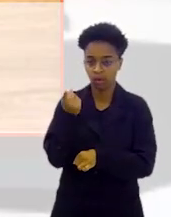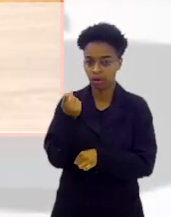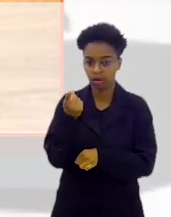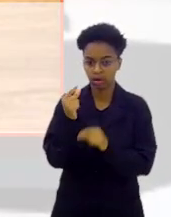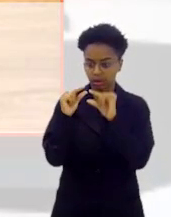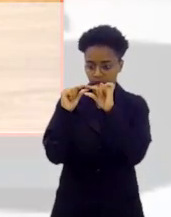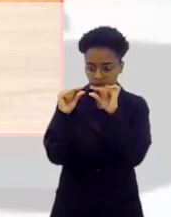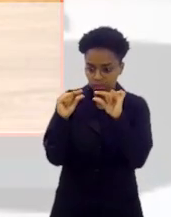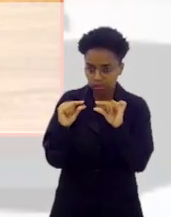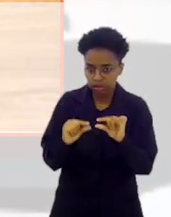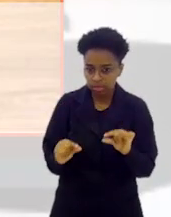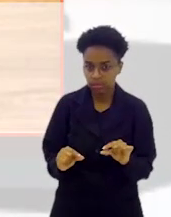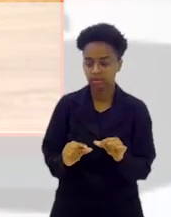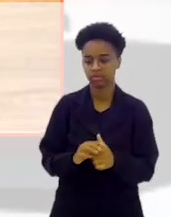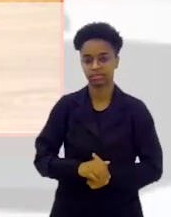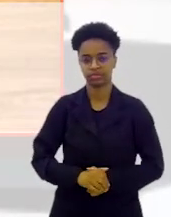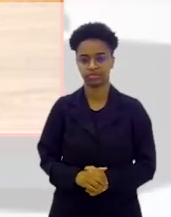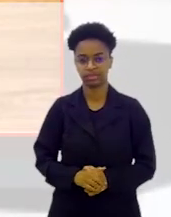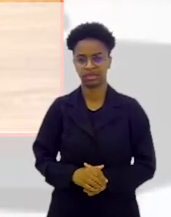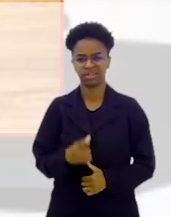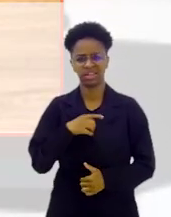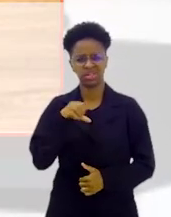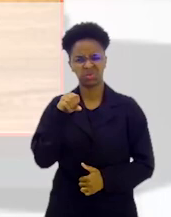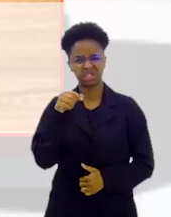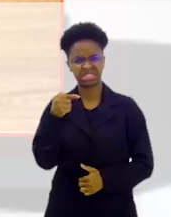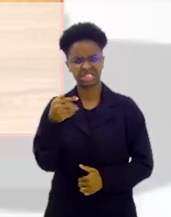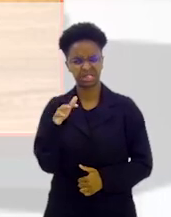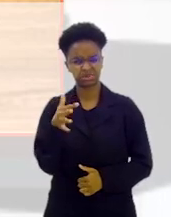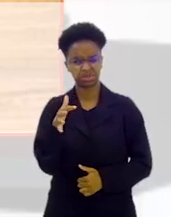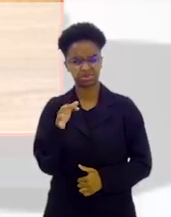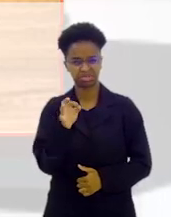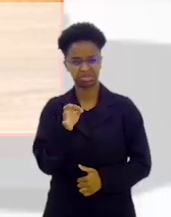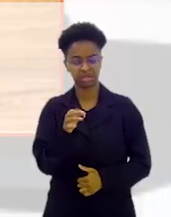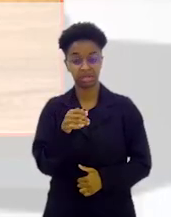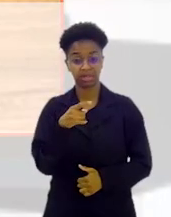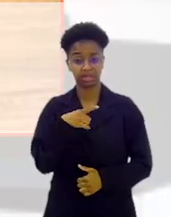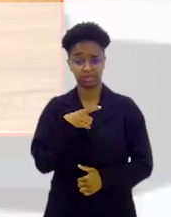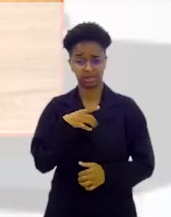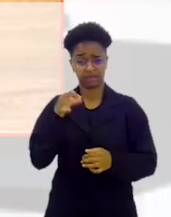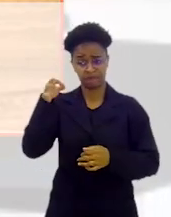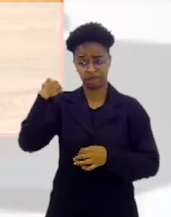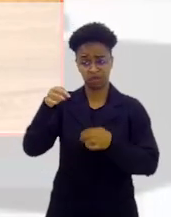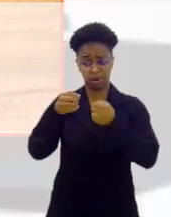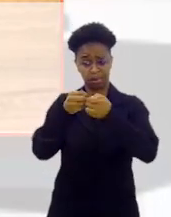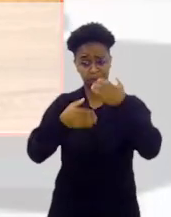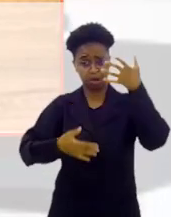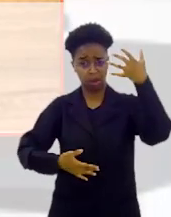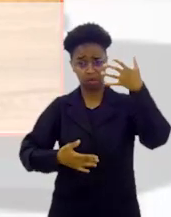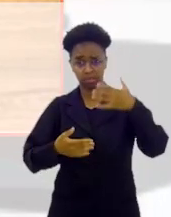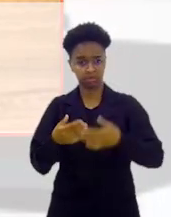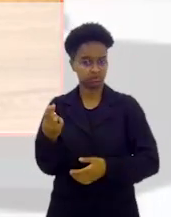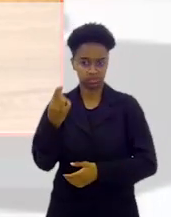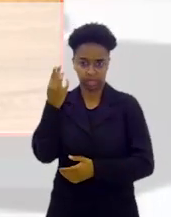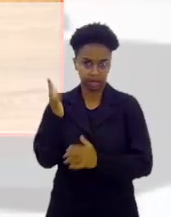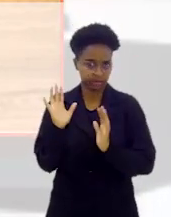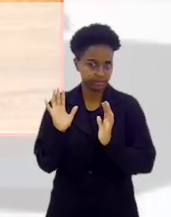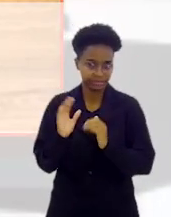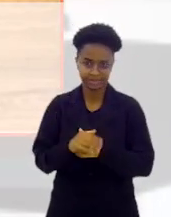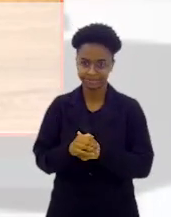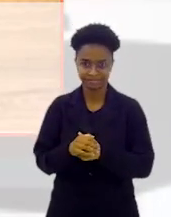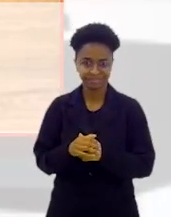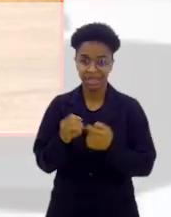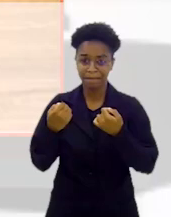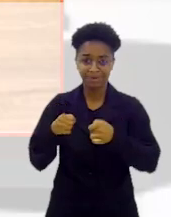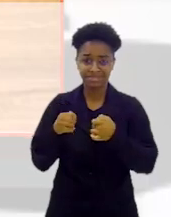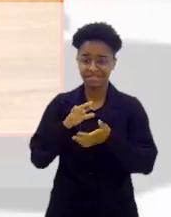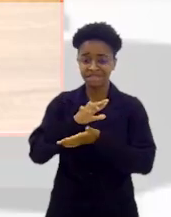o tamanho do negócio. Acho que 97. É uma paz, olha, vou te dizer, viu, não dá, a